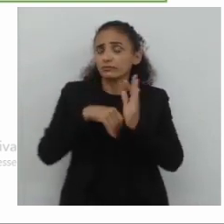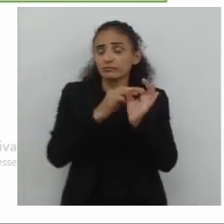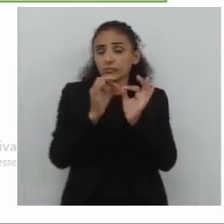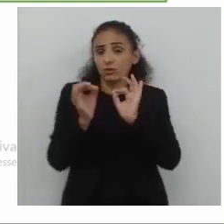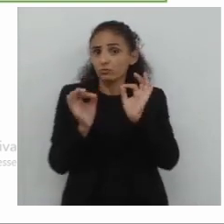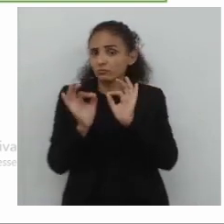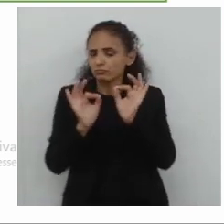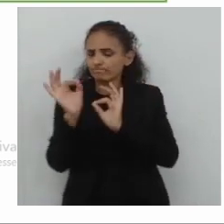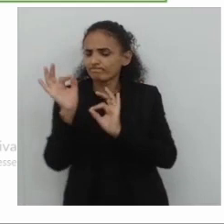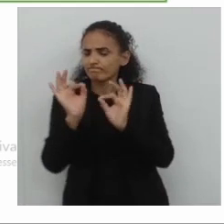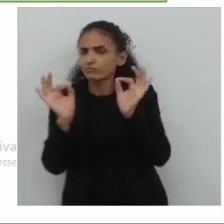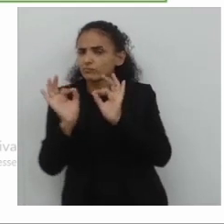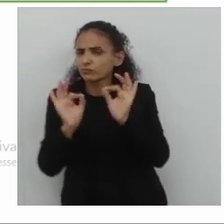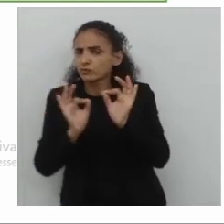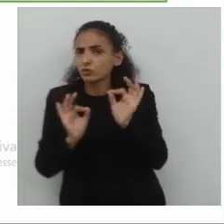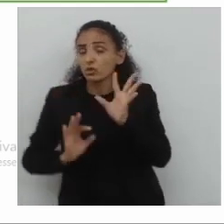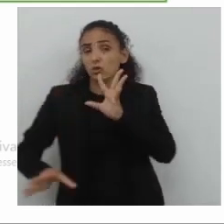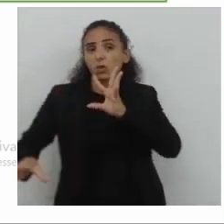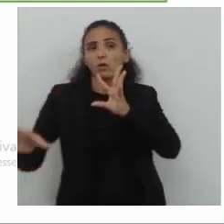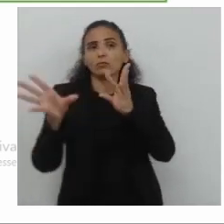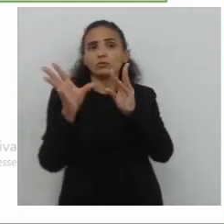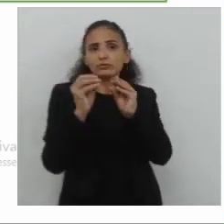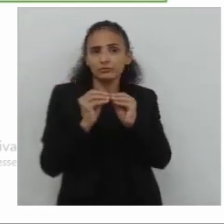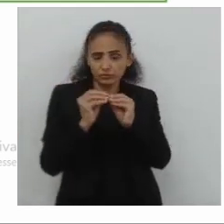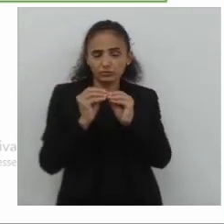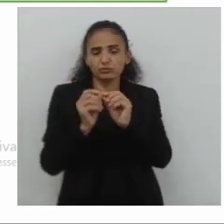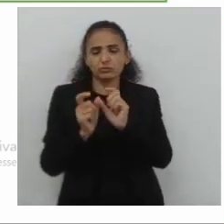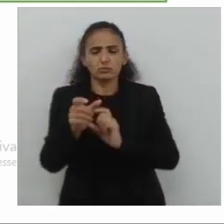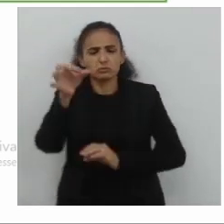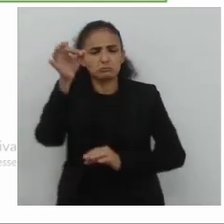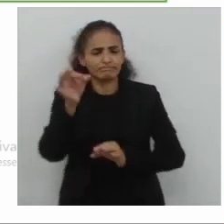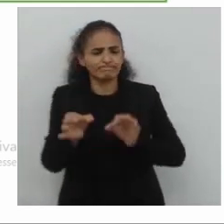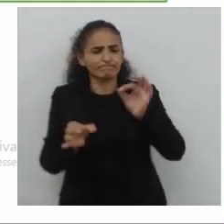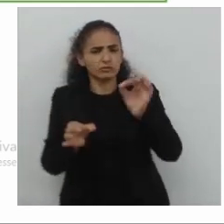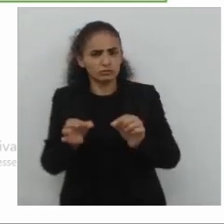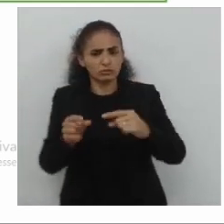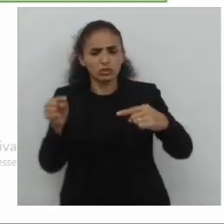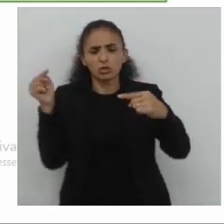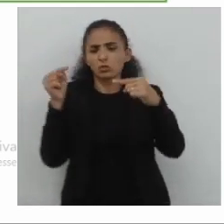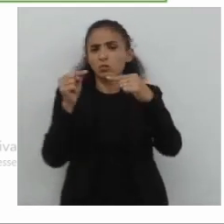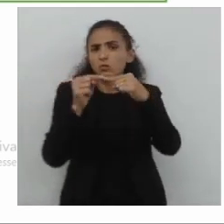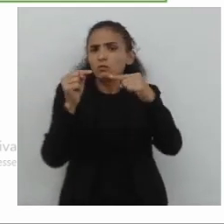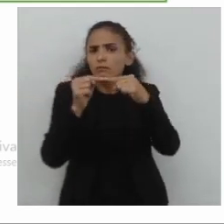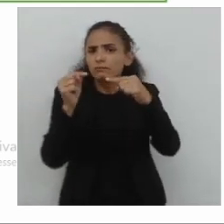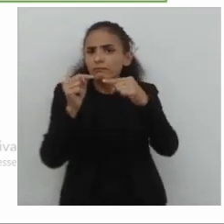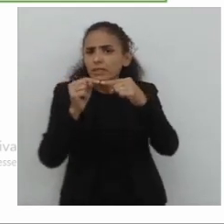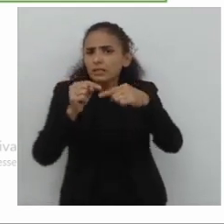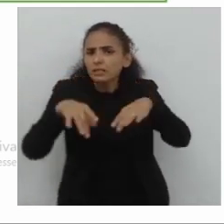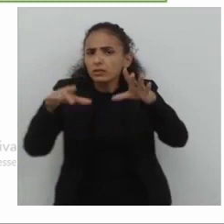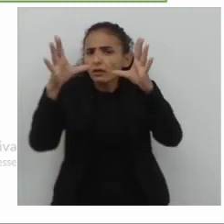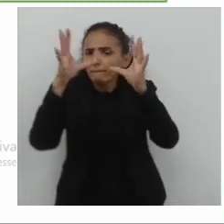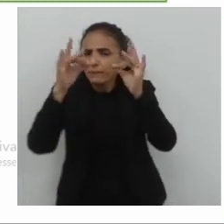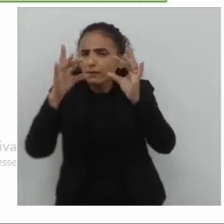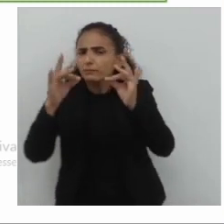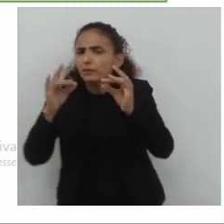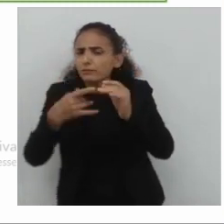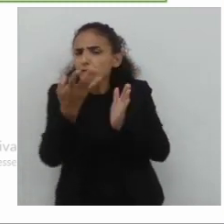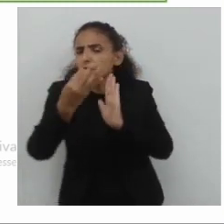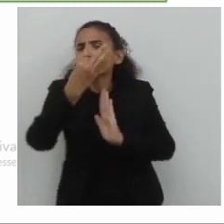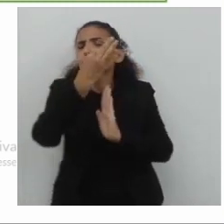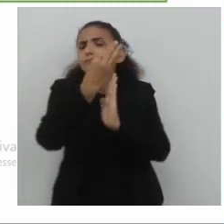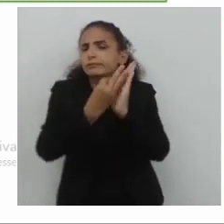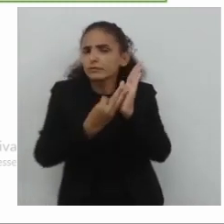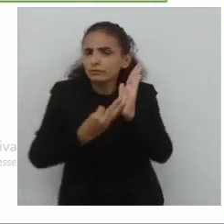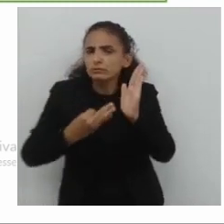conjunto de princípios que, juntamente com a coesão e a coerência, podem contribuir para tornar